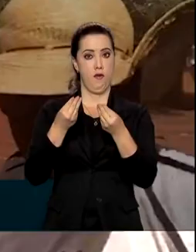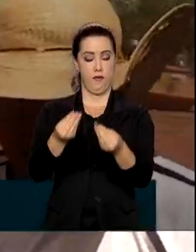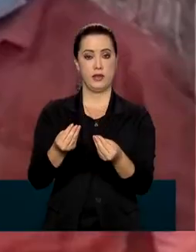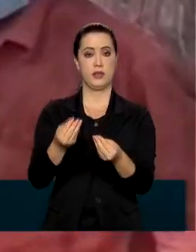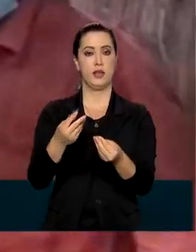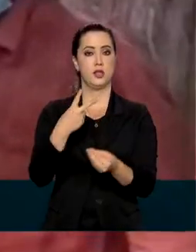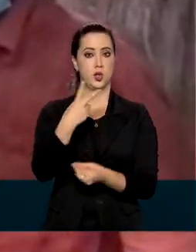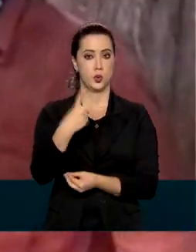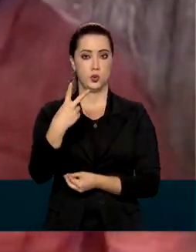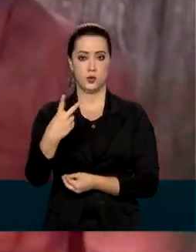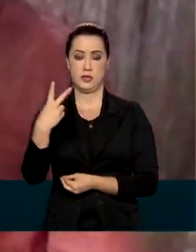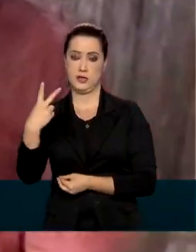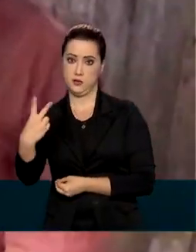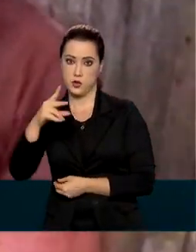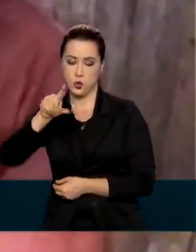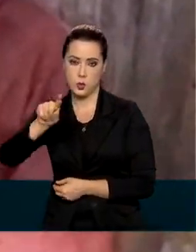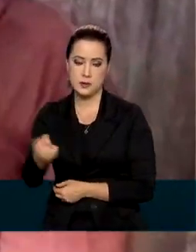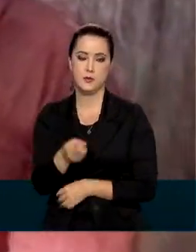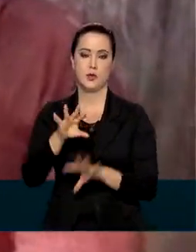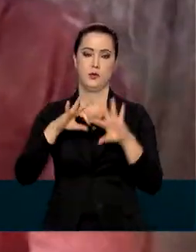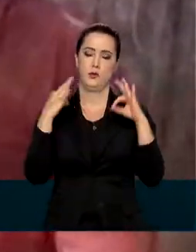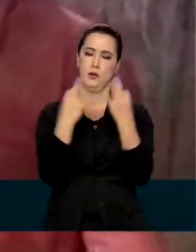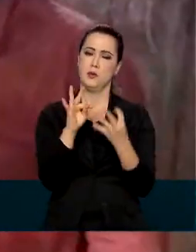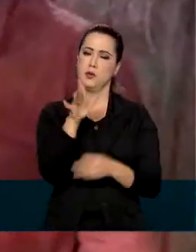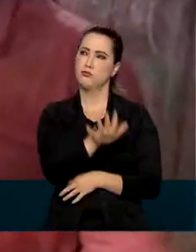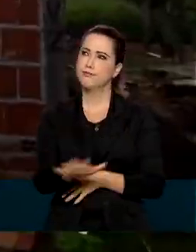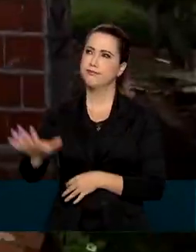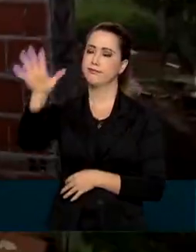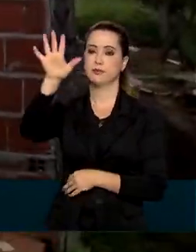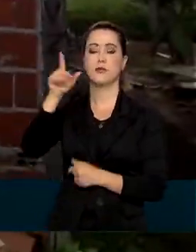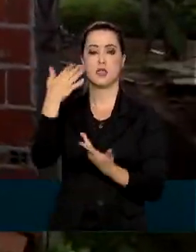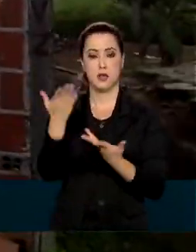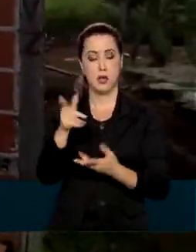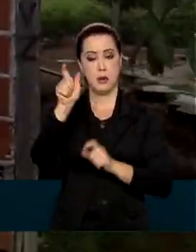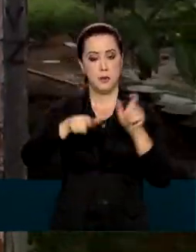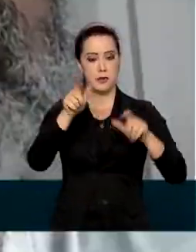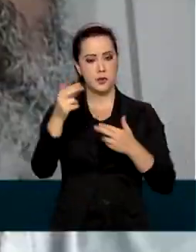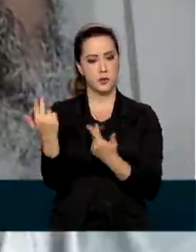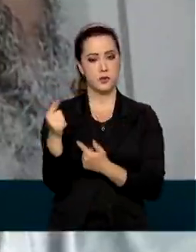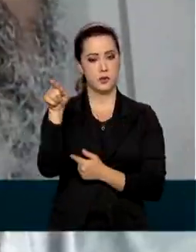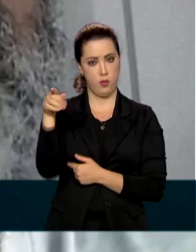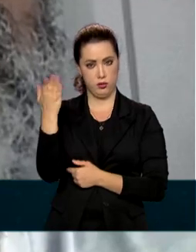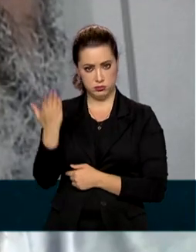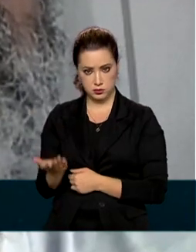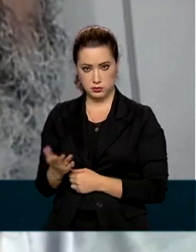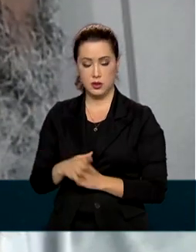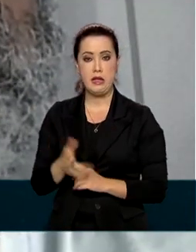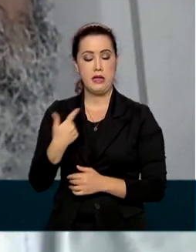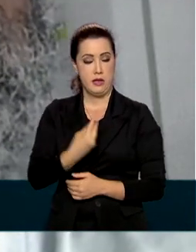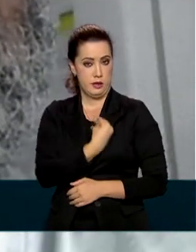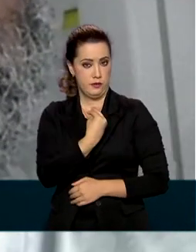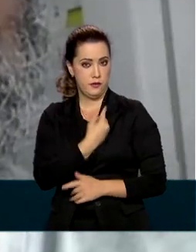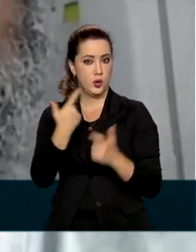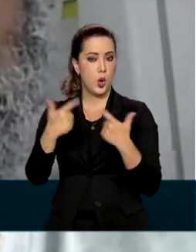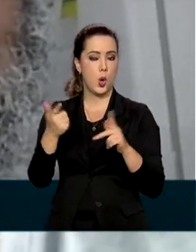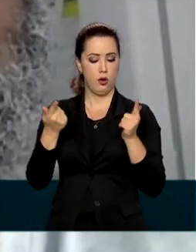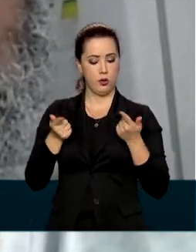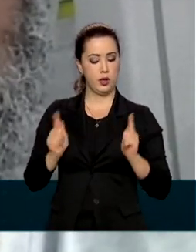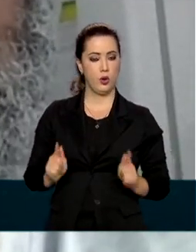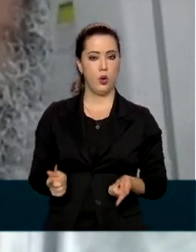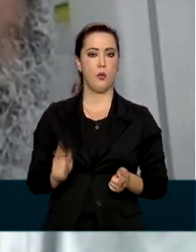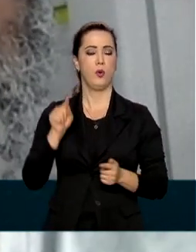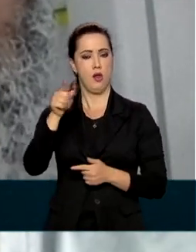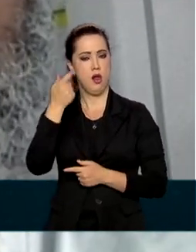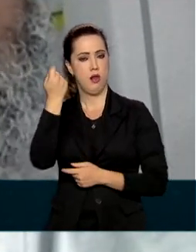222 mil famílias em todo o país. Gente como Maurício, morador do quilombo Morro